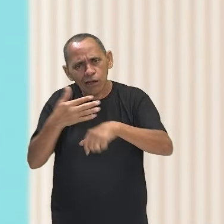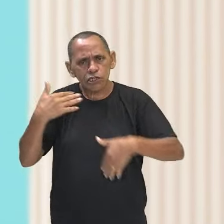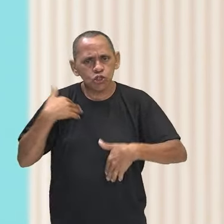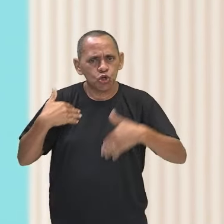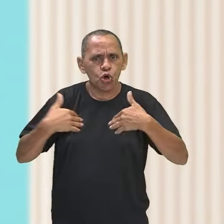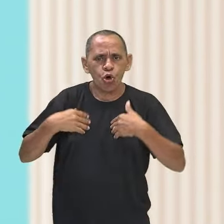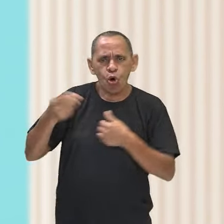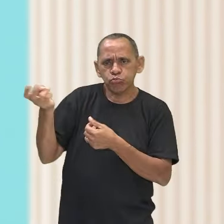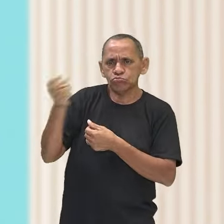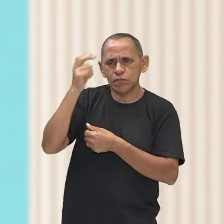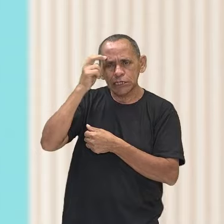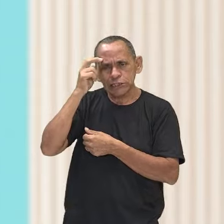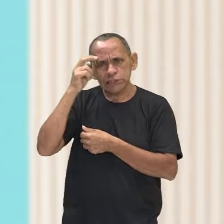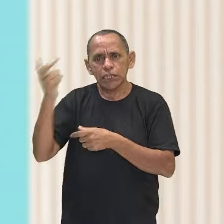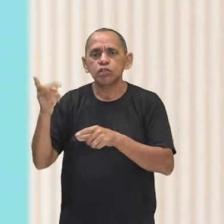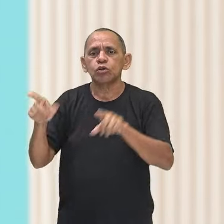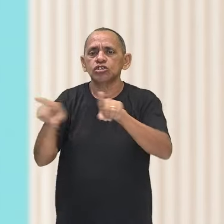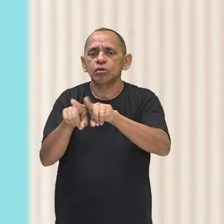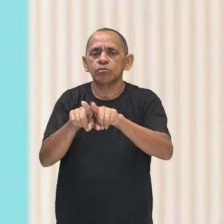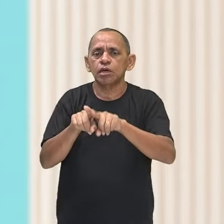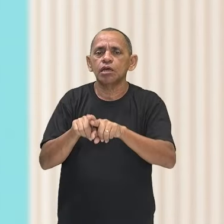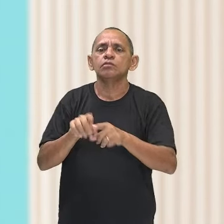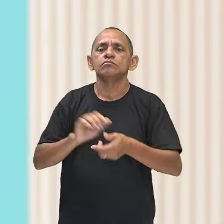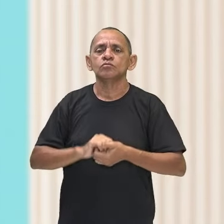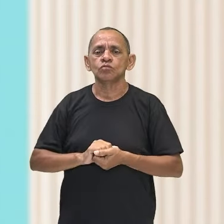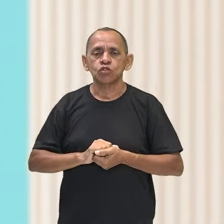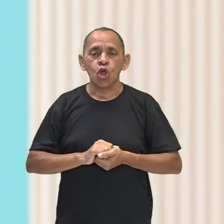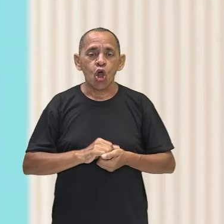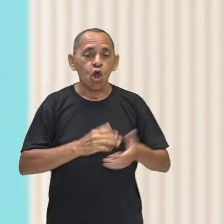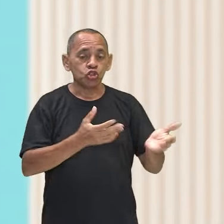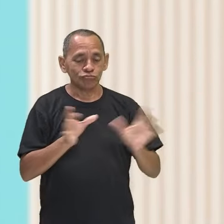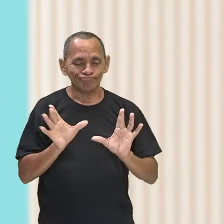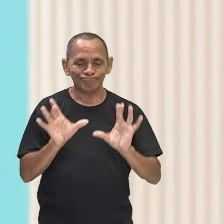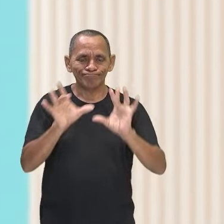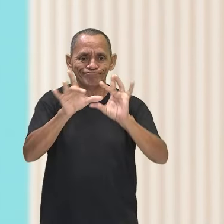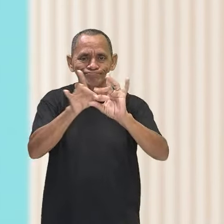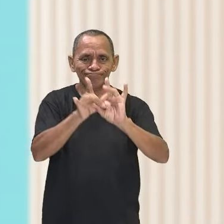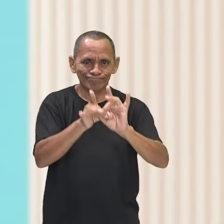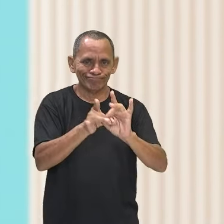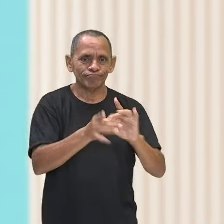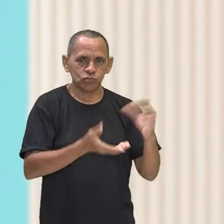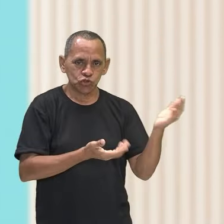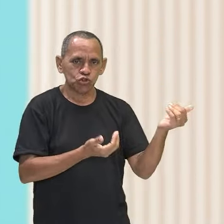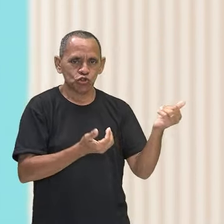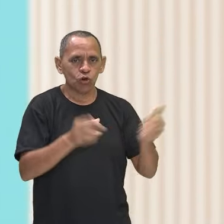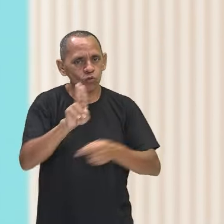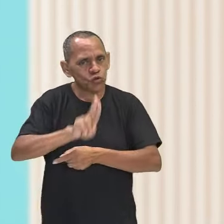intelectuais com as quais as juventudes se apropriam no tempo do lazer.